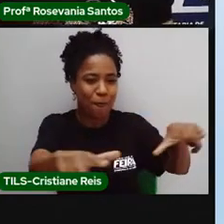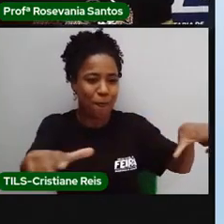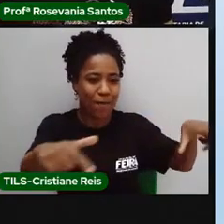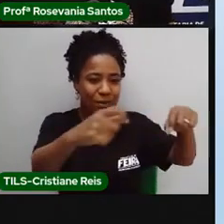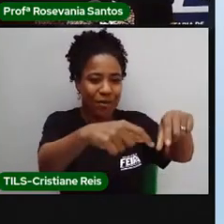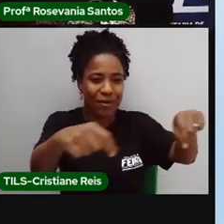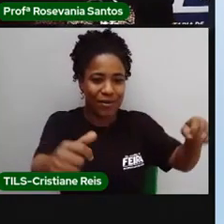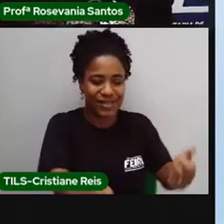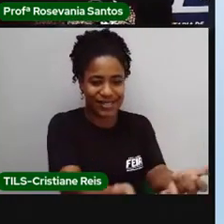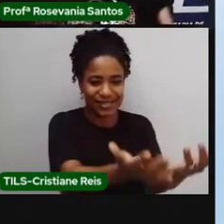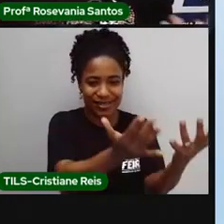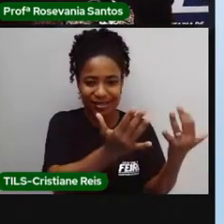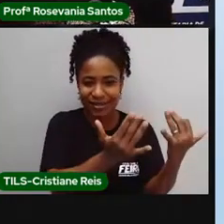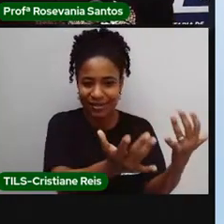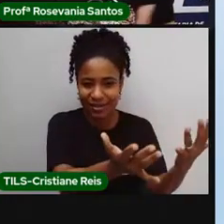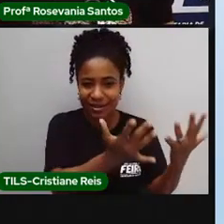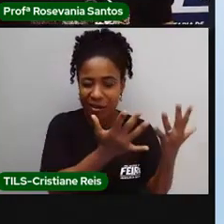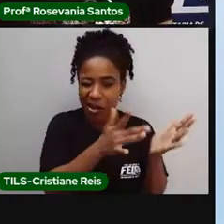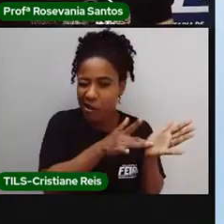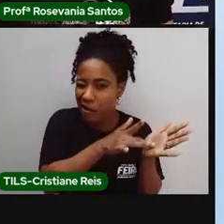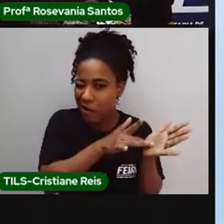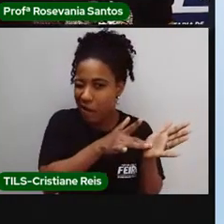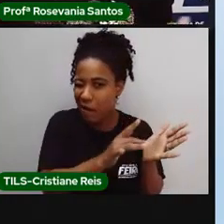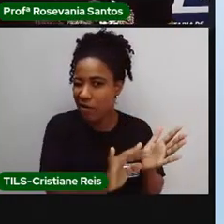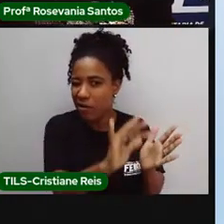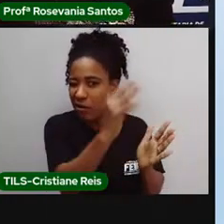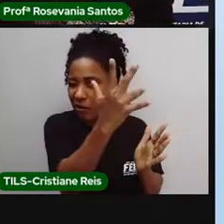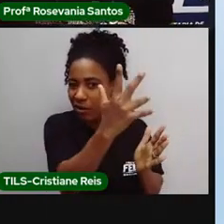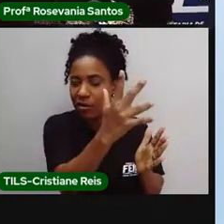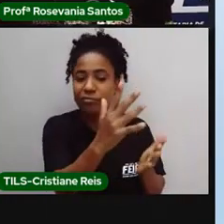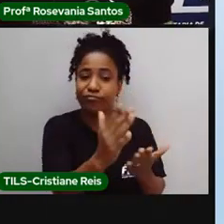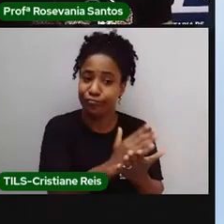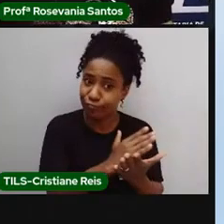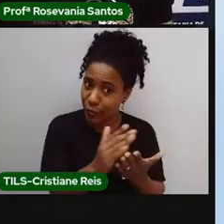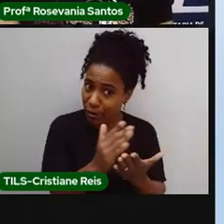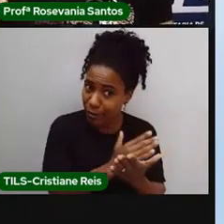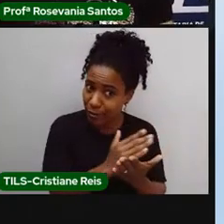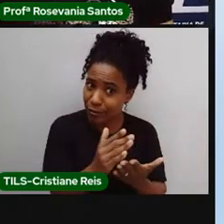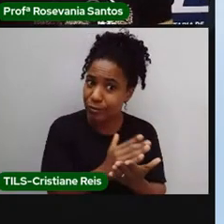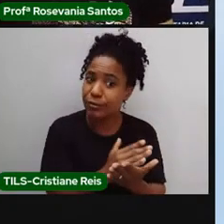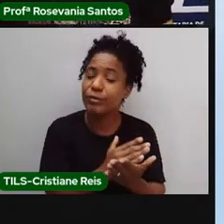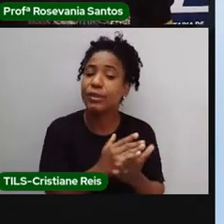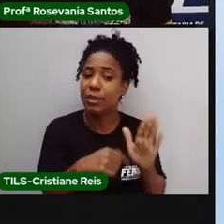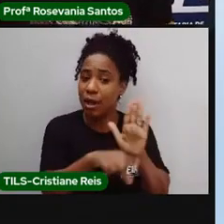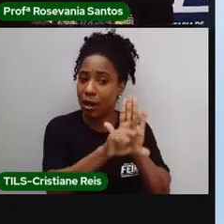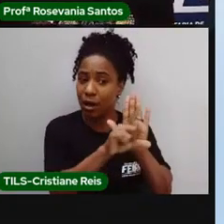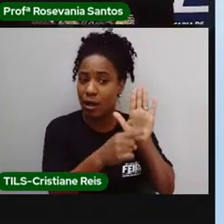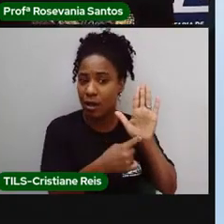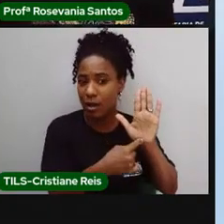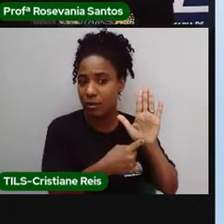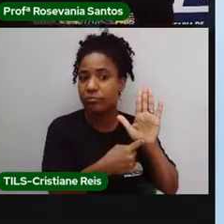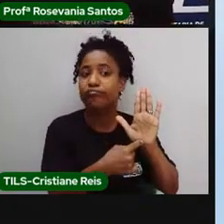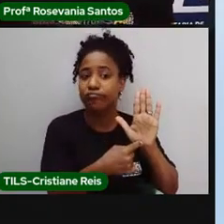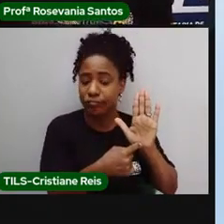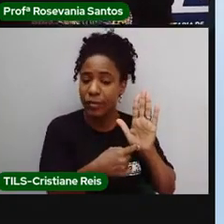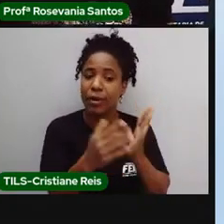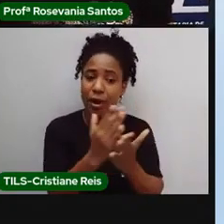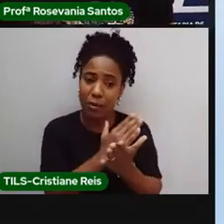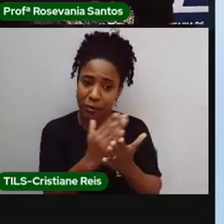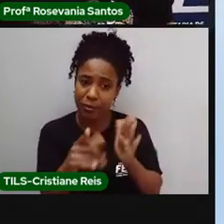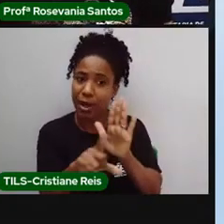situações aí, algumas lícitas, outras ilícitas, mas, de qualquer forma, o ambiente sofre de qualquer jeito, né.